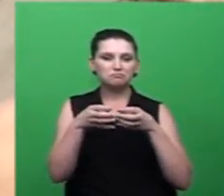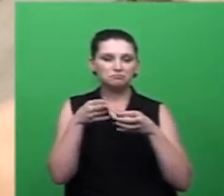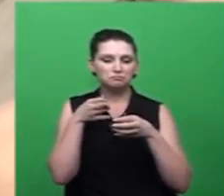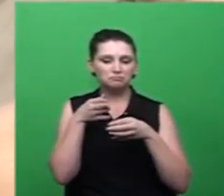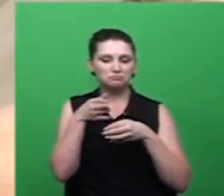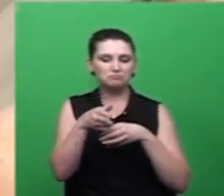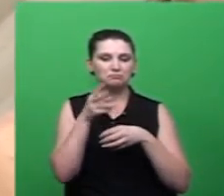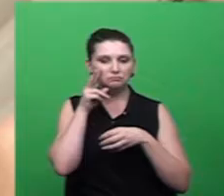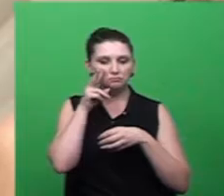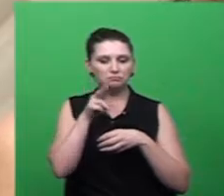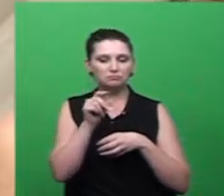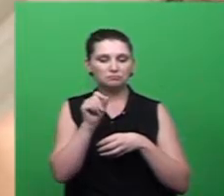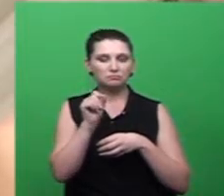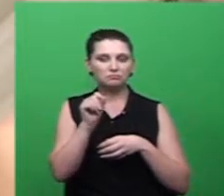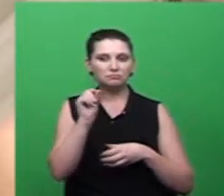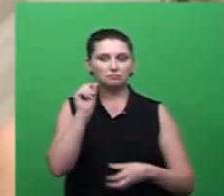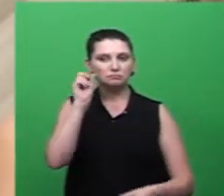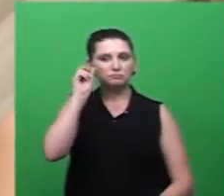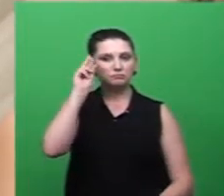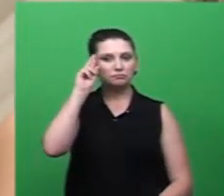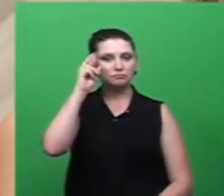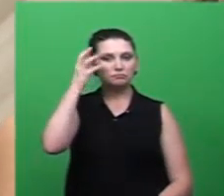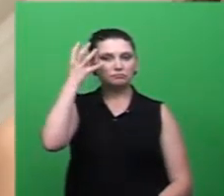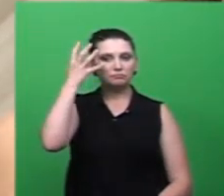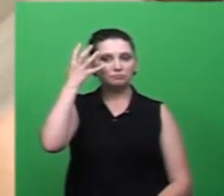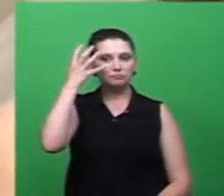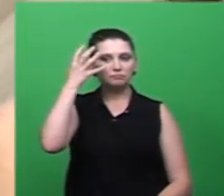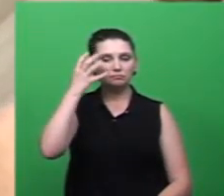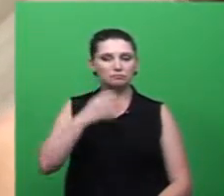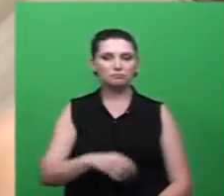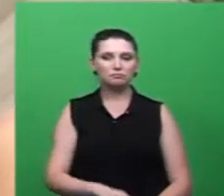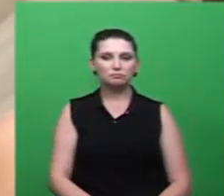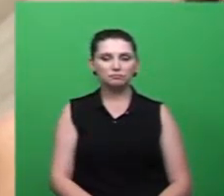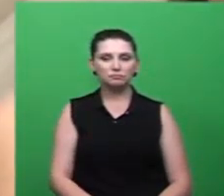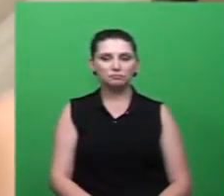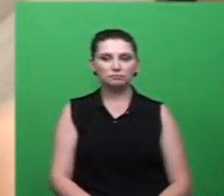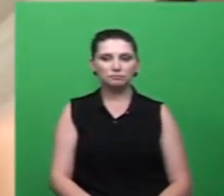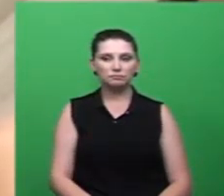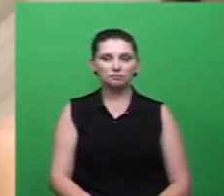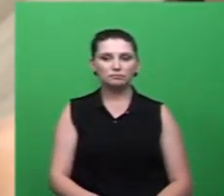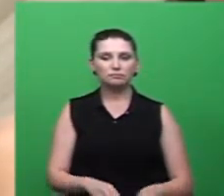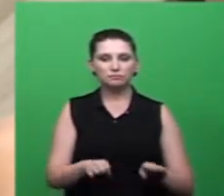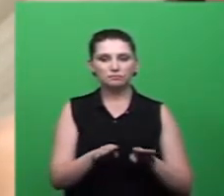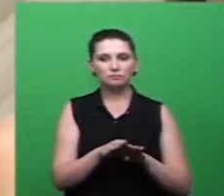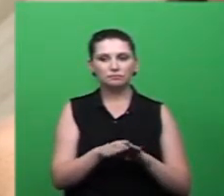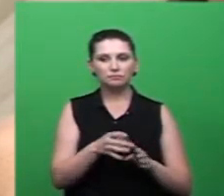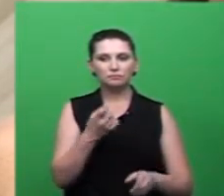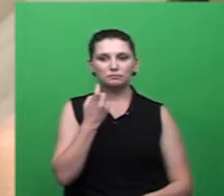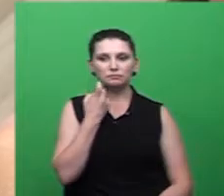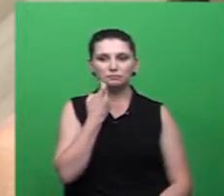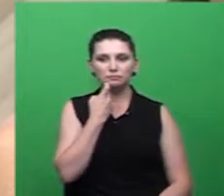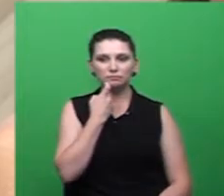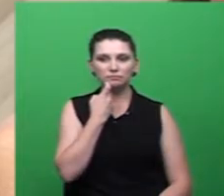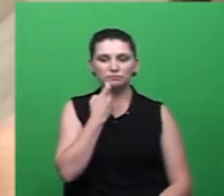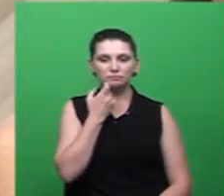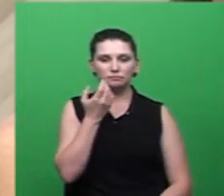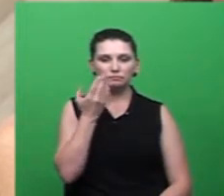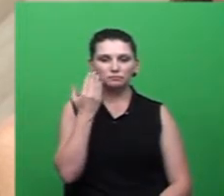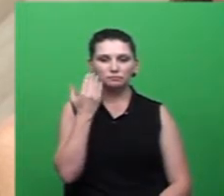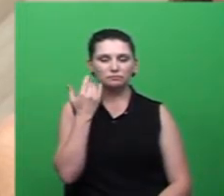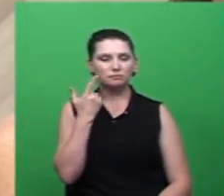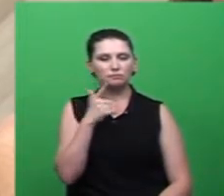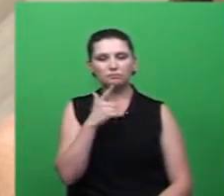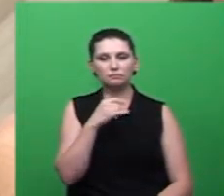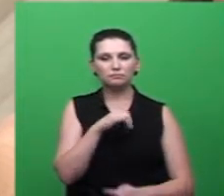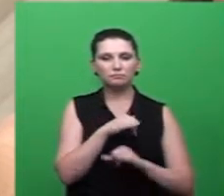medidas cabíveis para a gente sanar esse problema até inclusive vereador na sexta-feira passada não foi divulgado